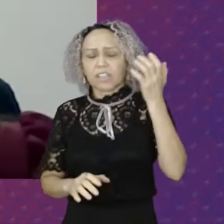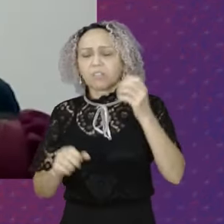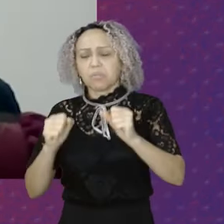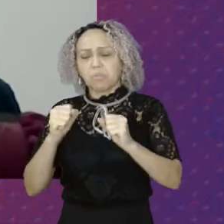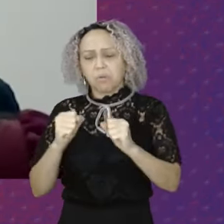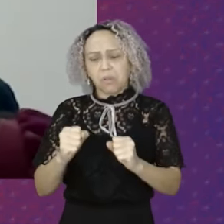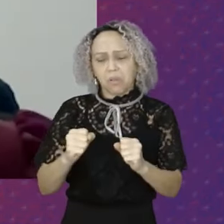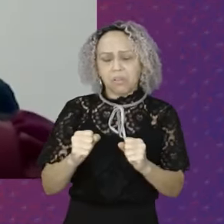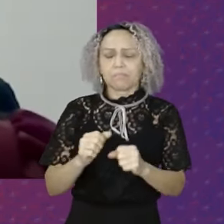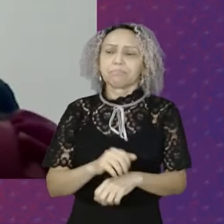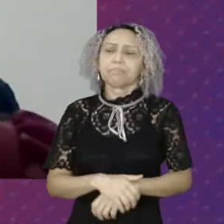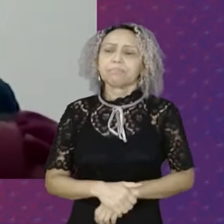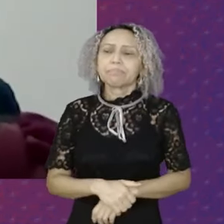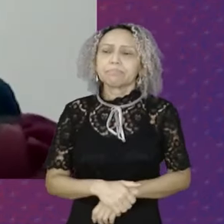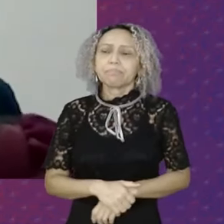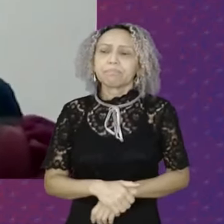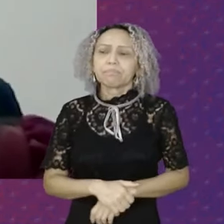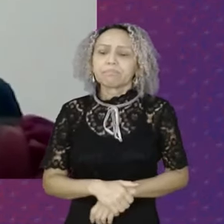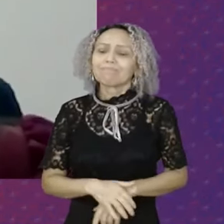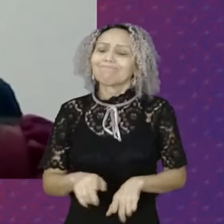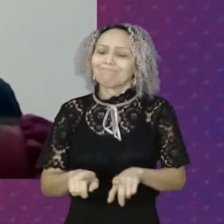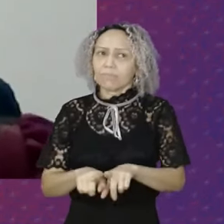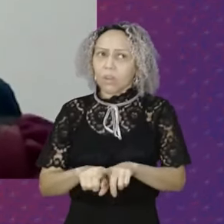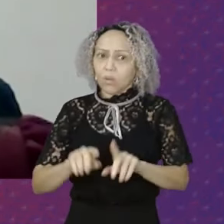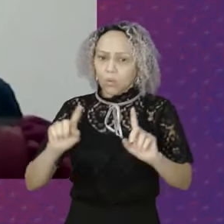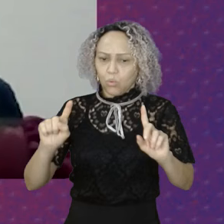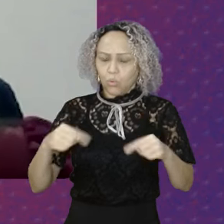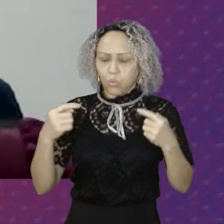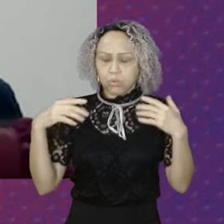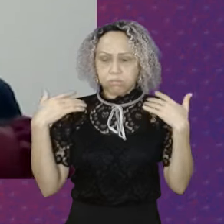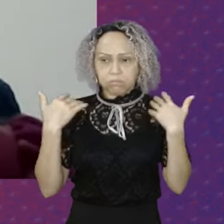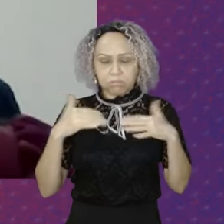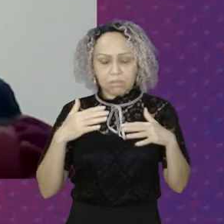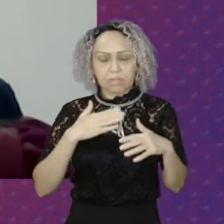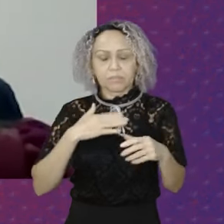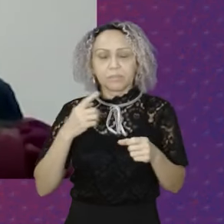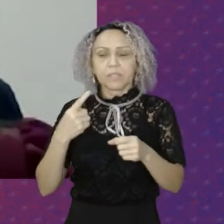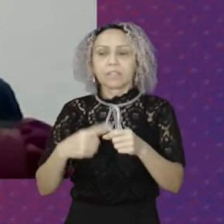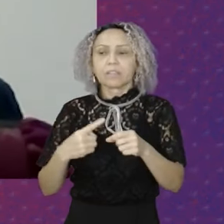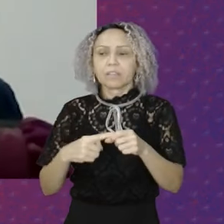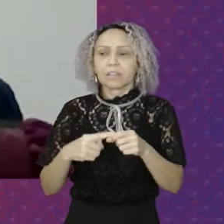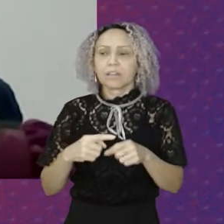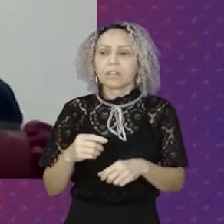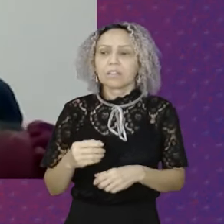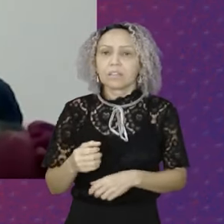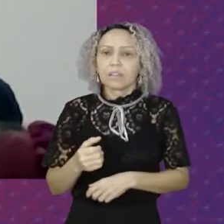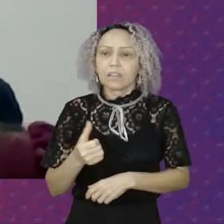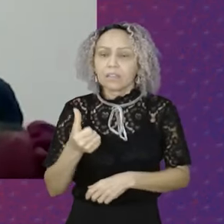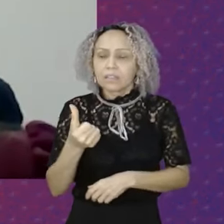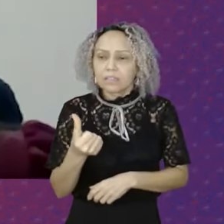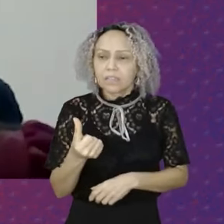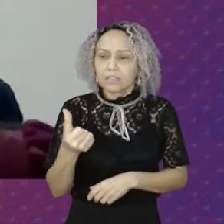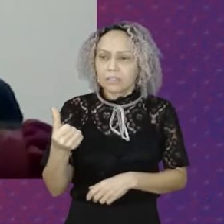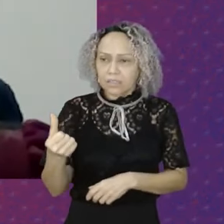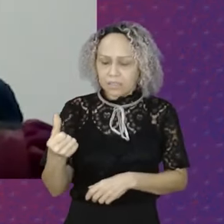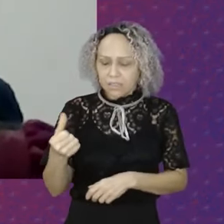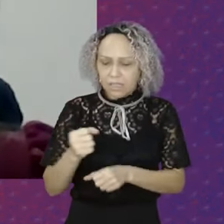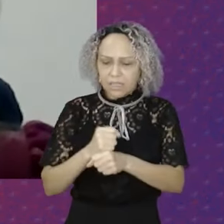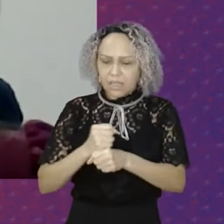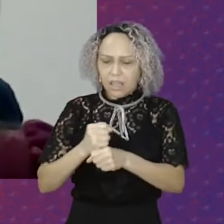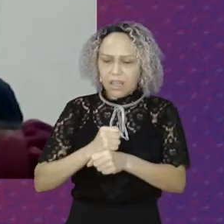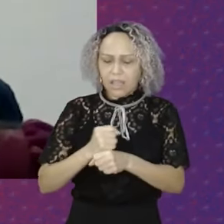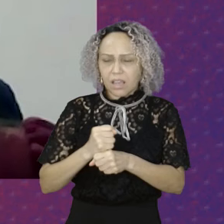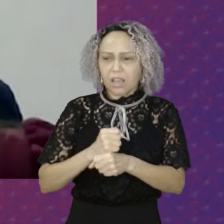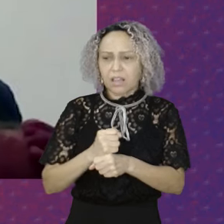Mas também Traz um desafio muito grande Minha cidade tem 66 anos De emancipação